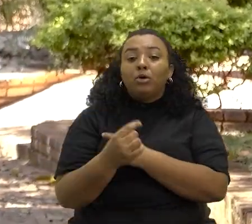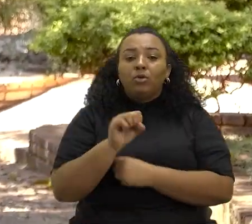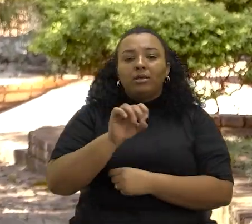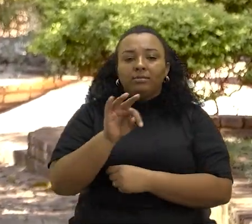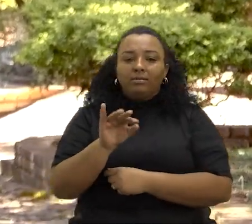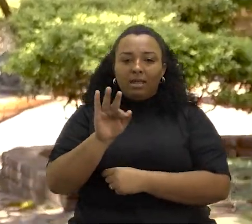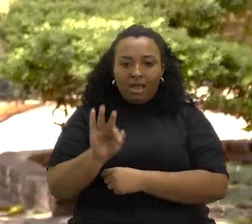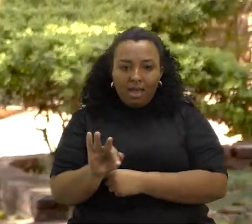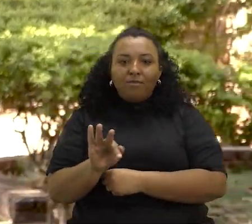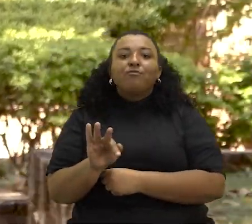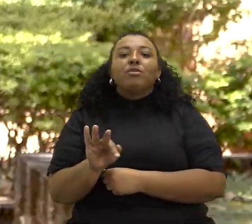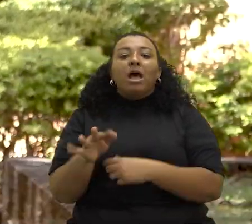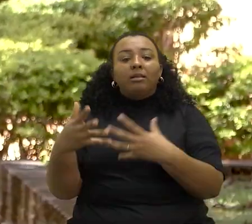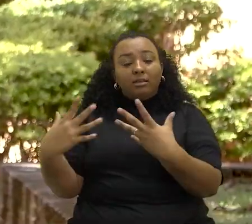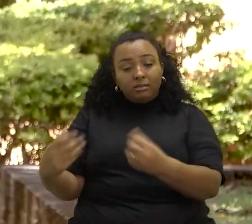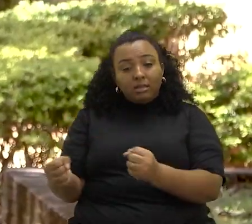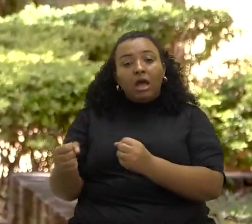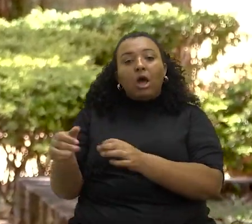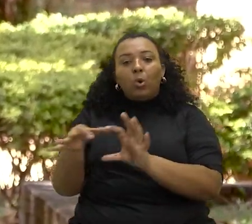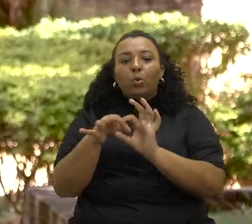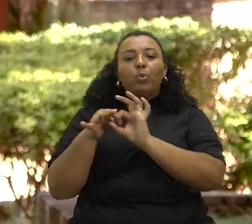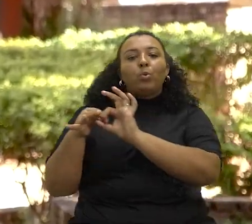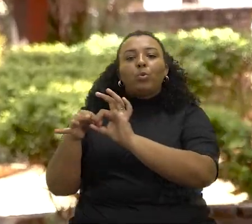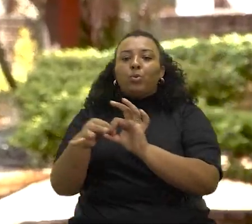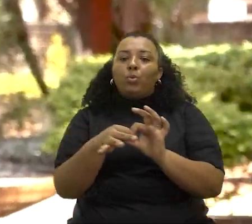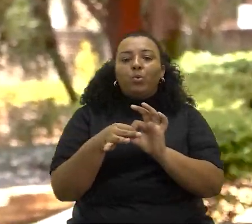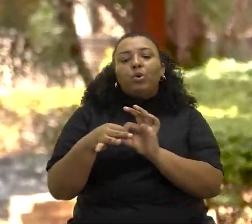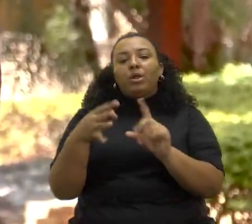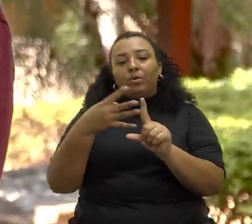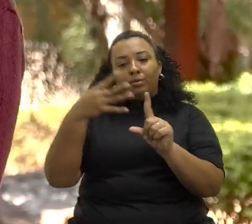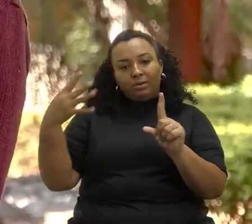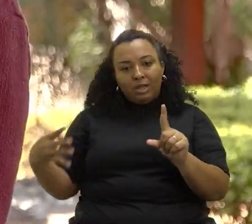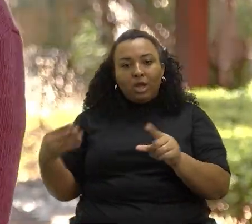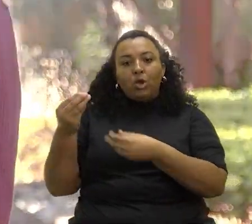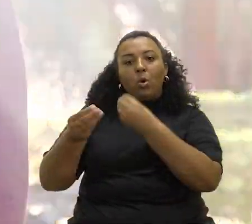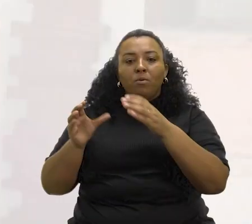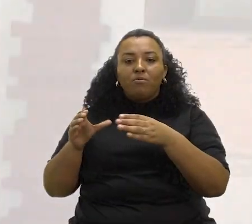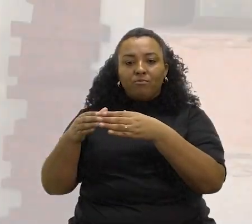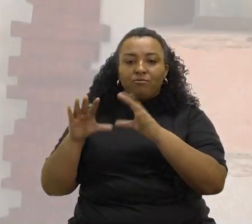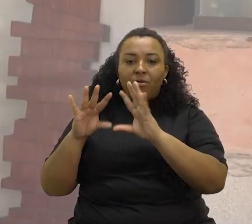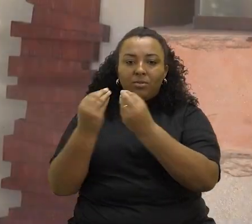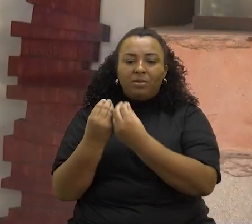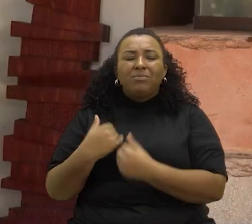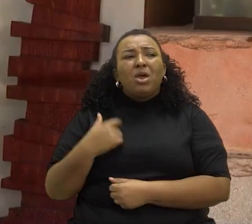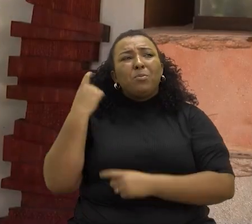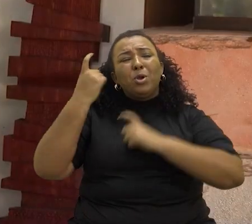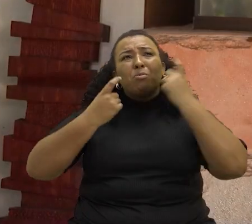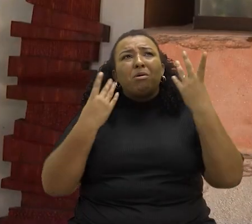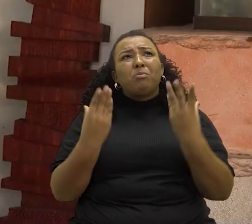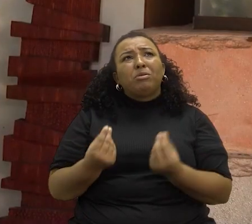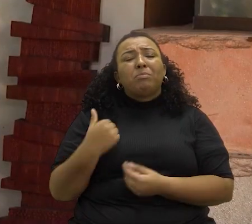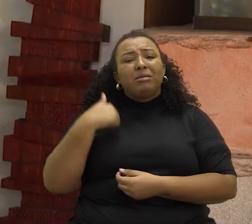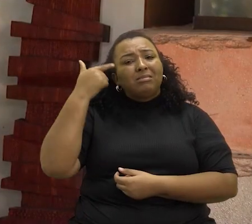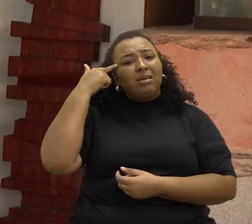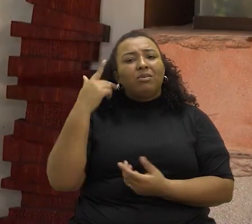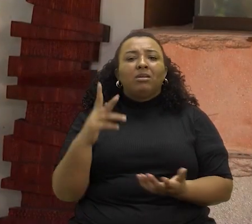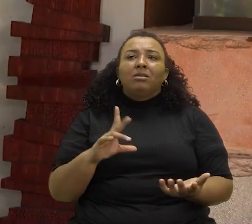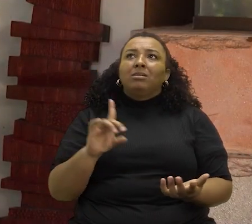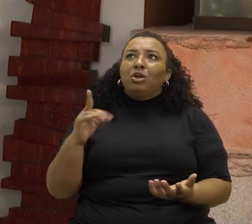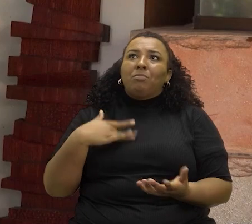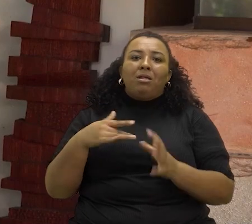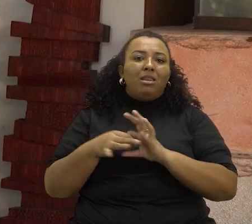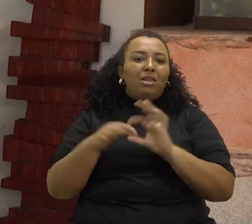STF reconhecer a união homoafetiva como núcleo familiar. Uma coisa que me preocupava muito, eu pensava assim,